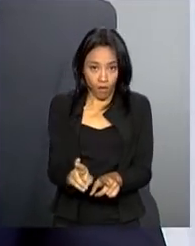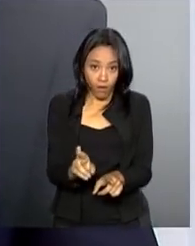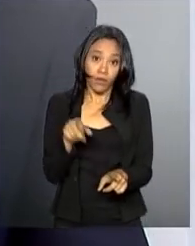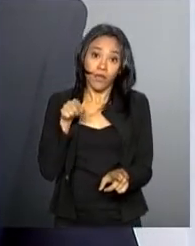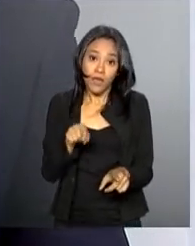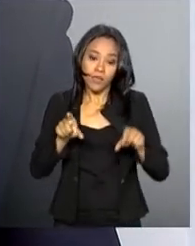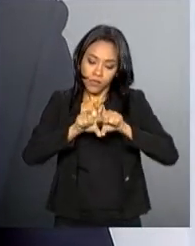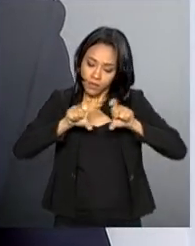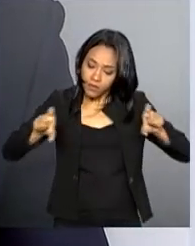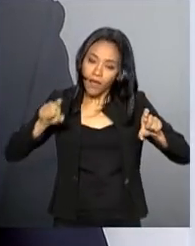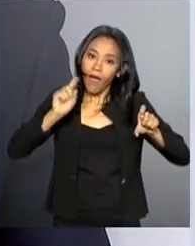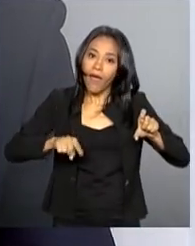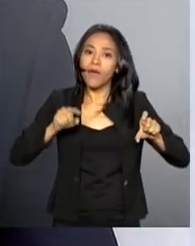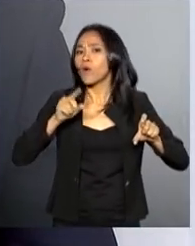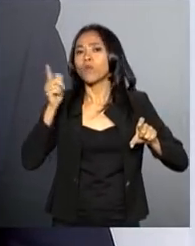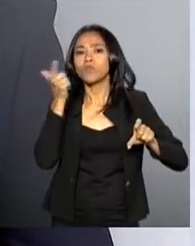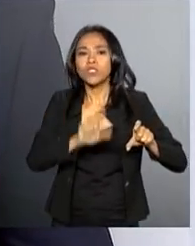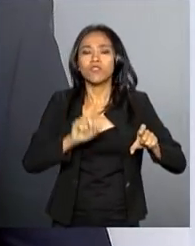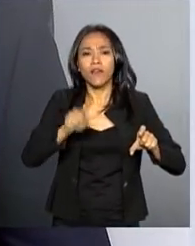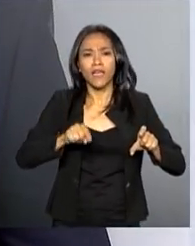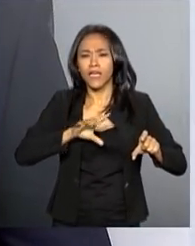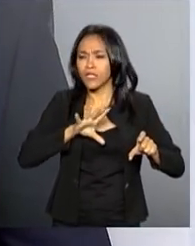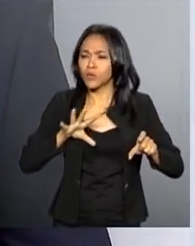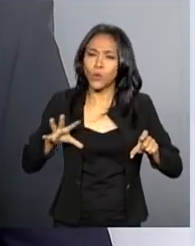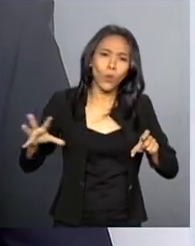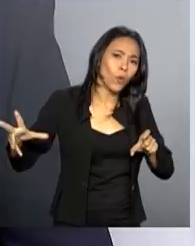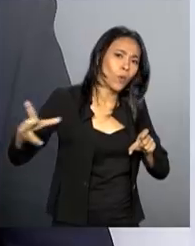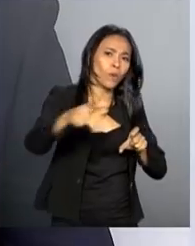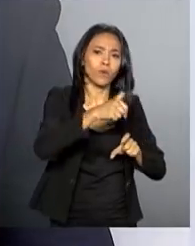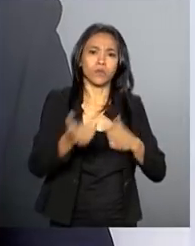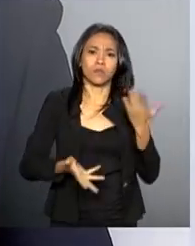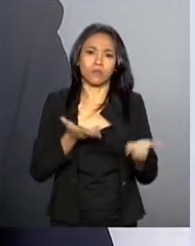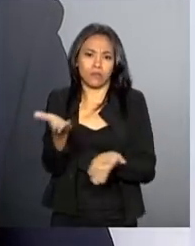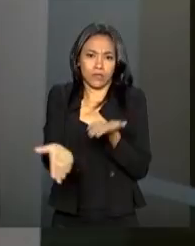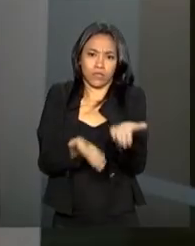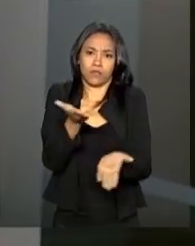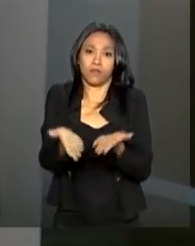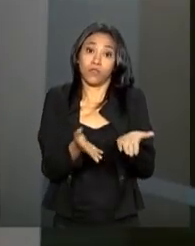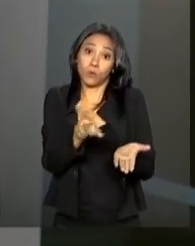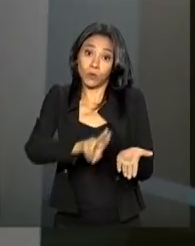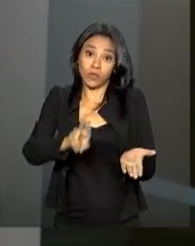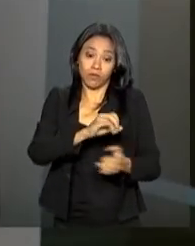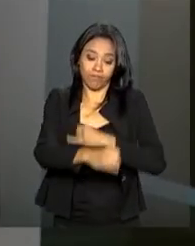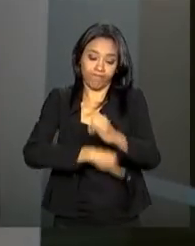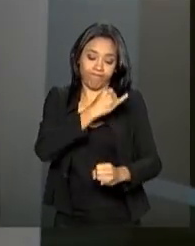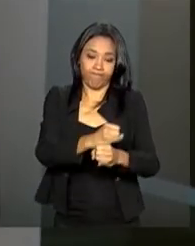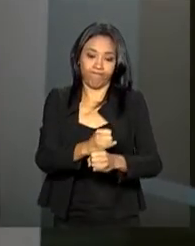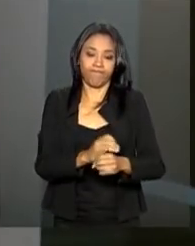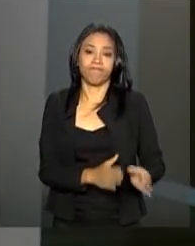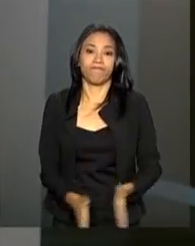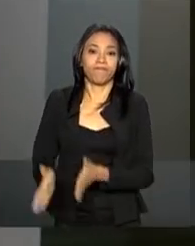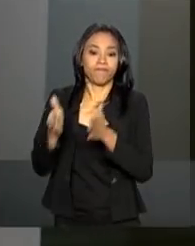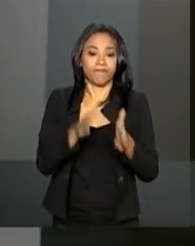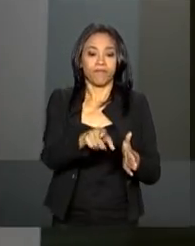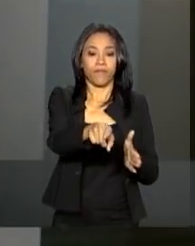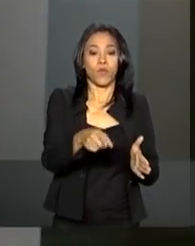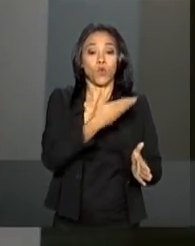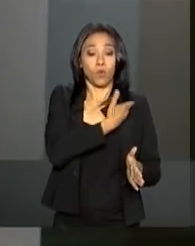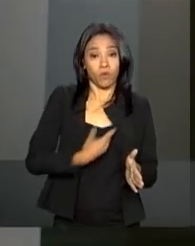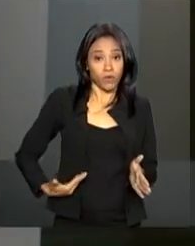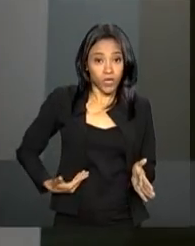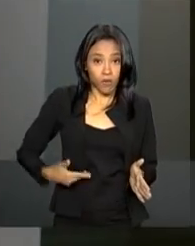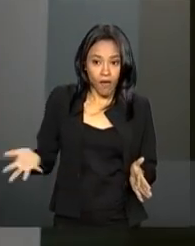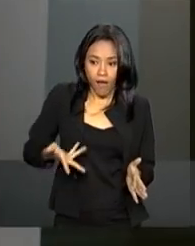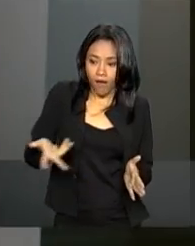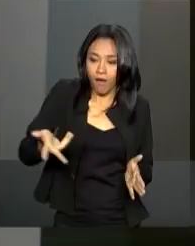a ideia é avançar na digitalização dos serviços prestados ao cidadão. O Estado se torna mais ágil e eficiente.